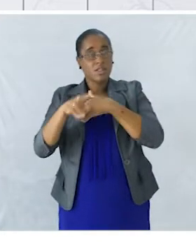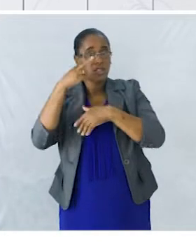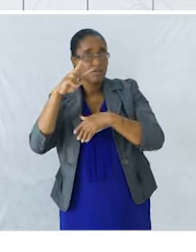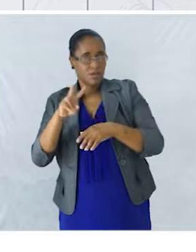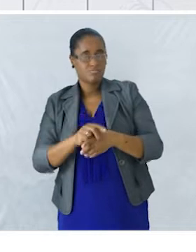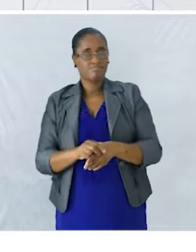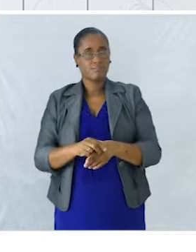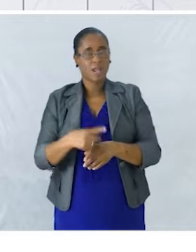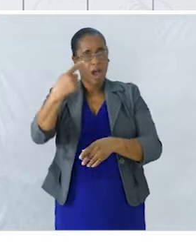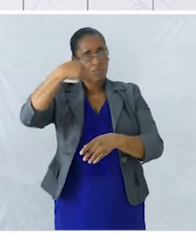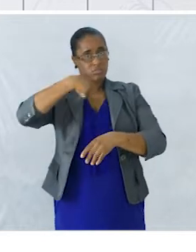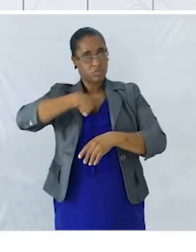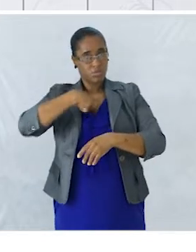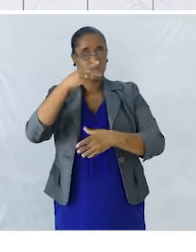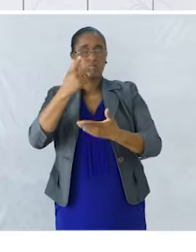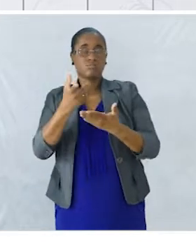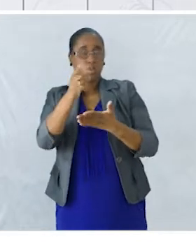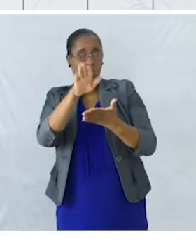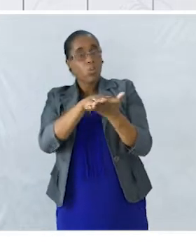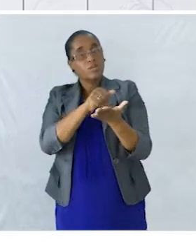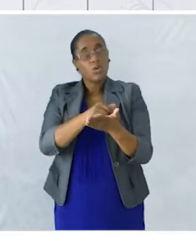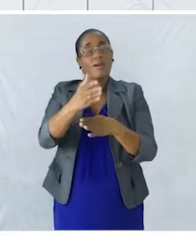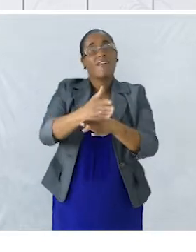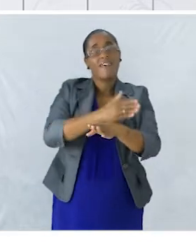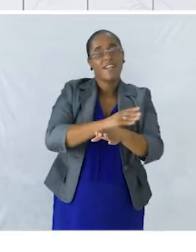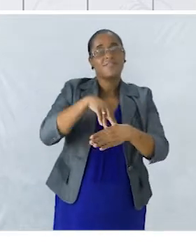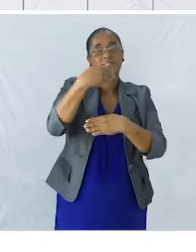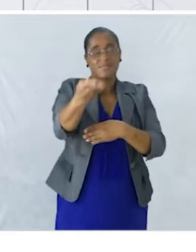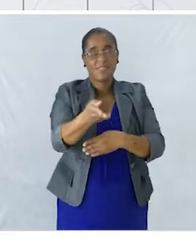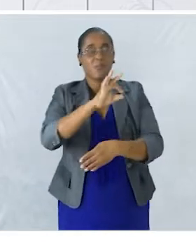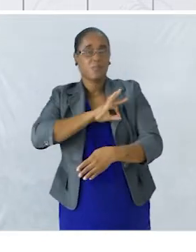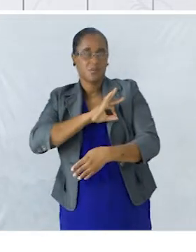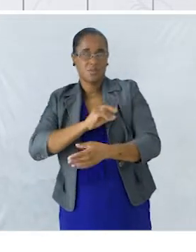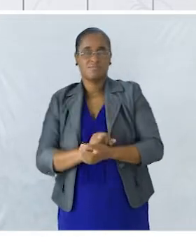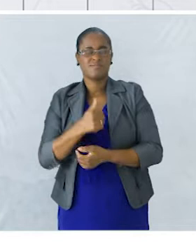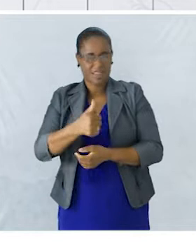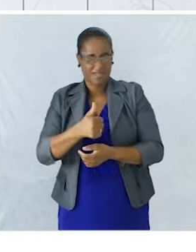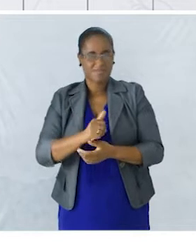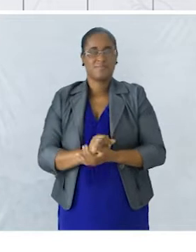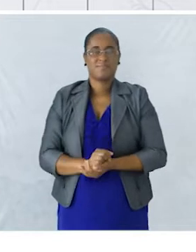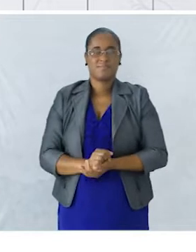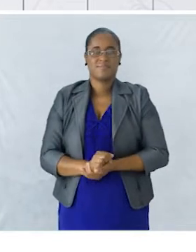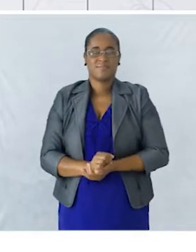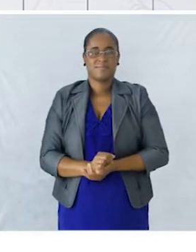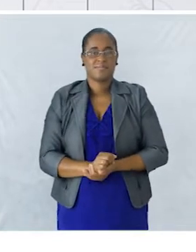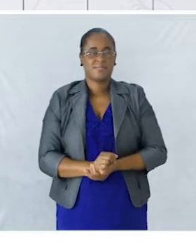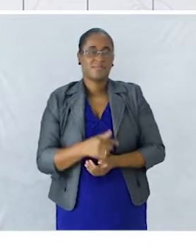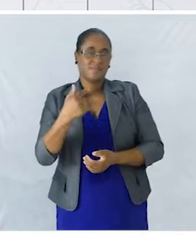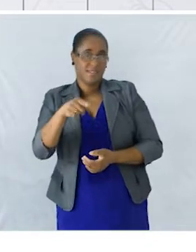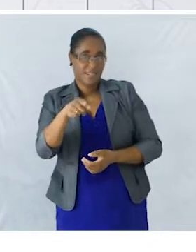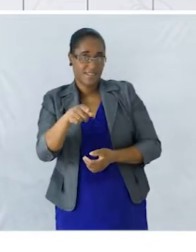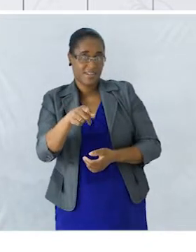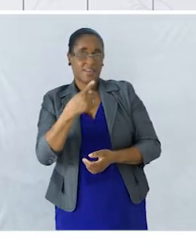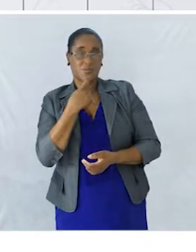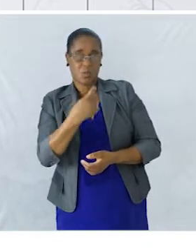autocorreção Antes de entregar Ao professor Certo? Muito bem Temos ali Aqui as